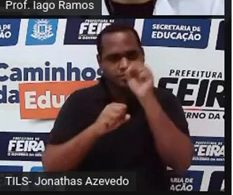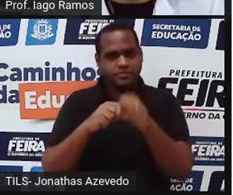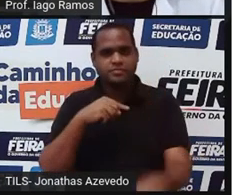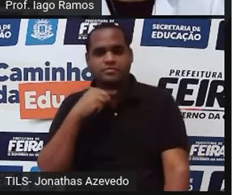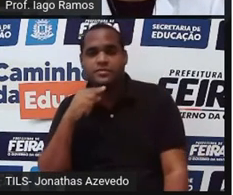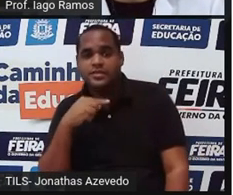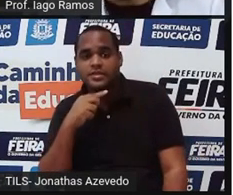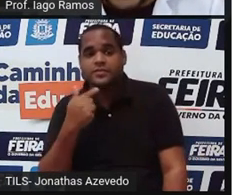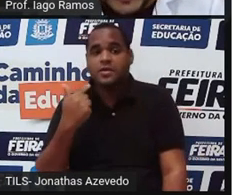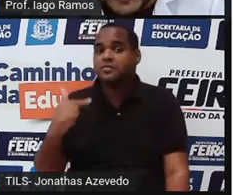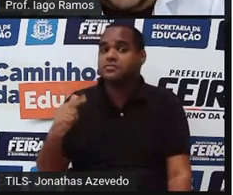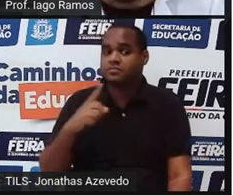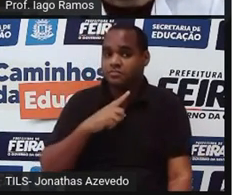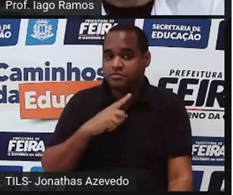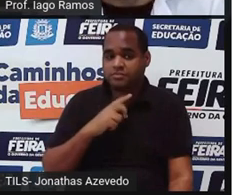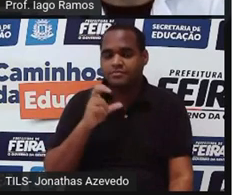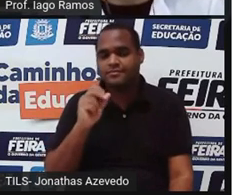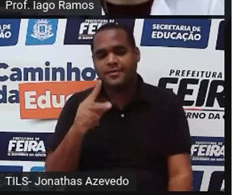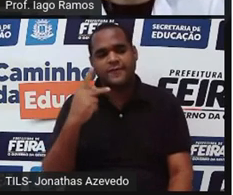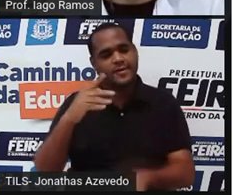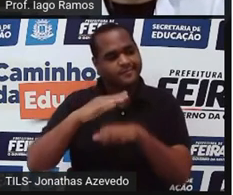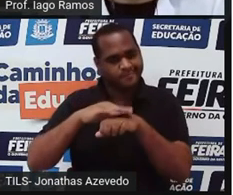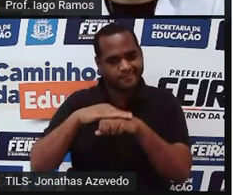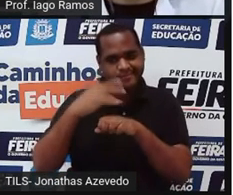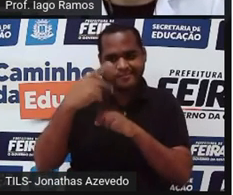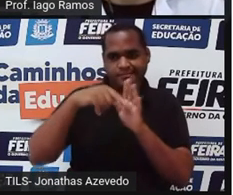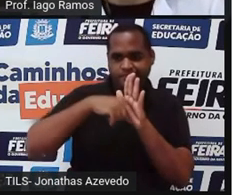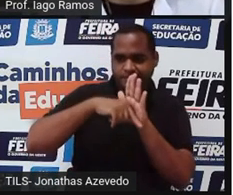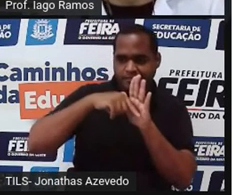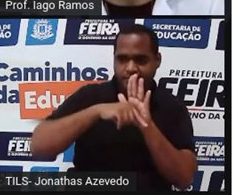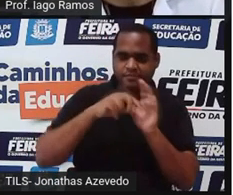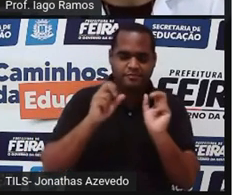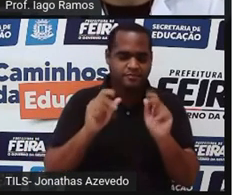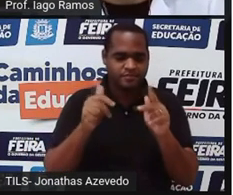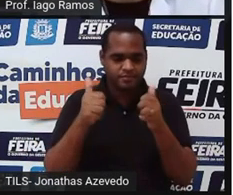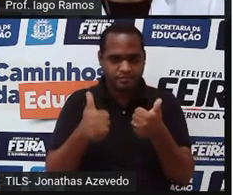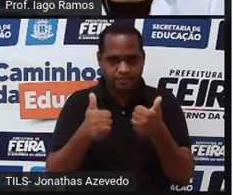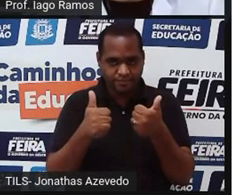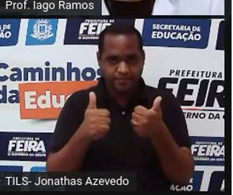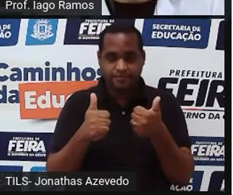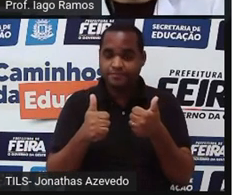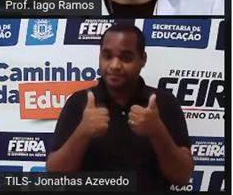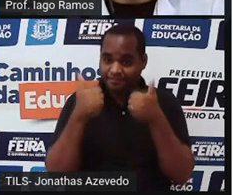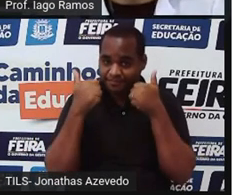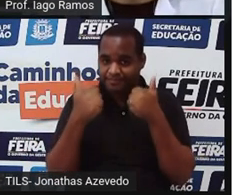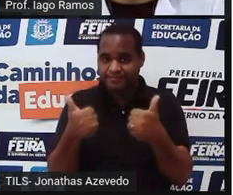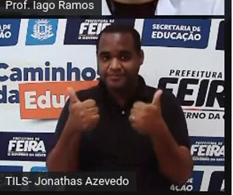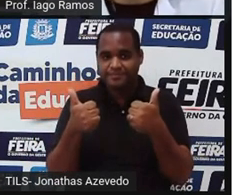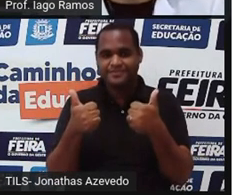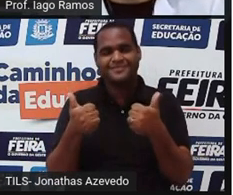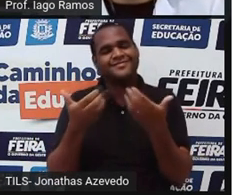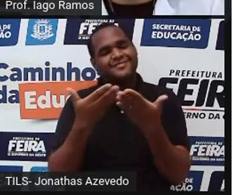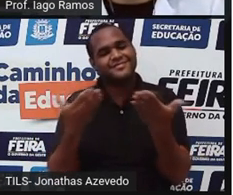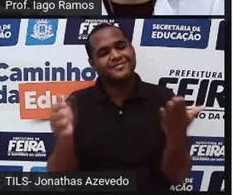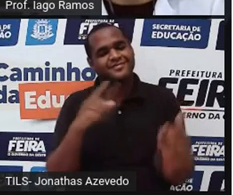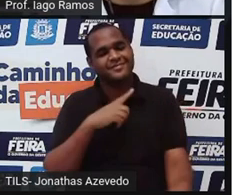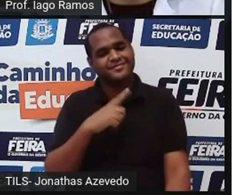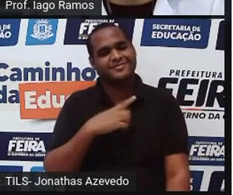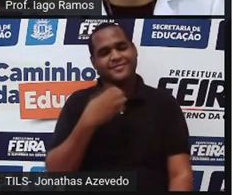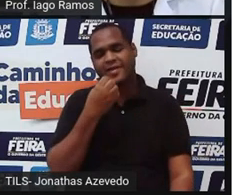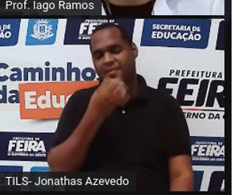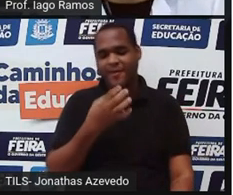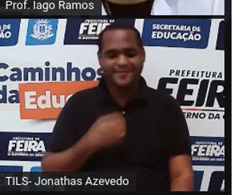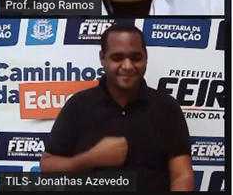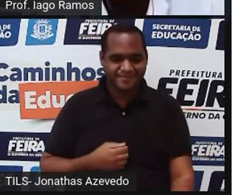ou menos dúvida é você avaliando você mesmo tá bom? Curtiu? Eu espero que sim a gente curtiu